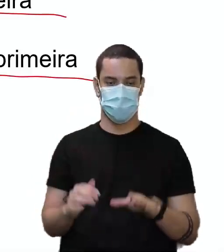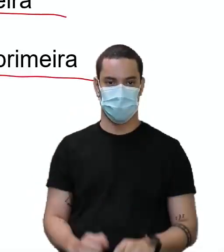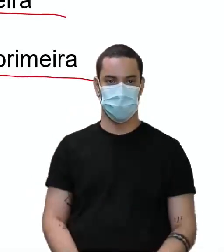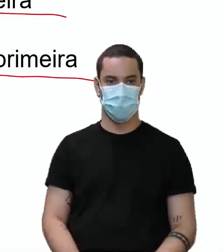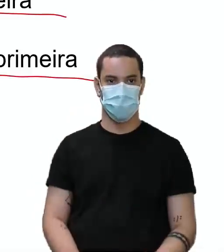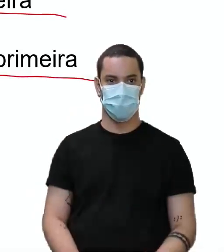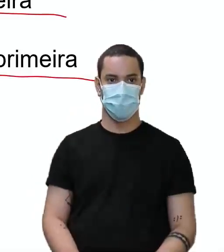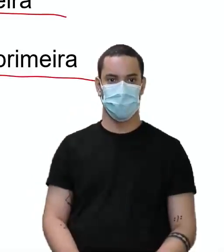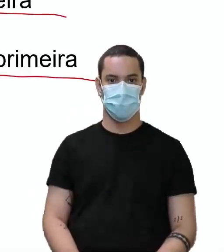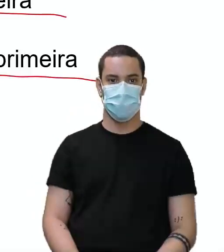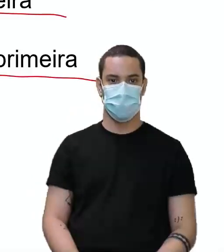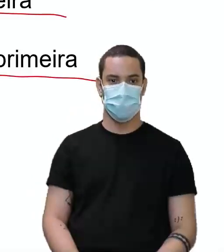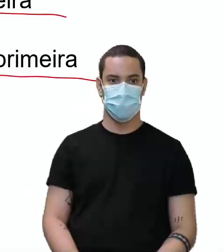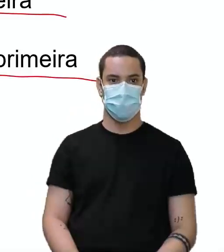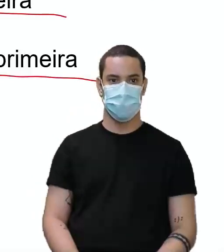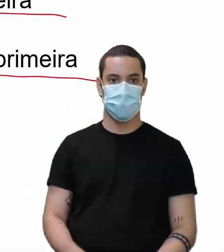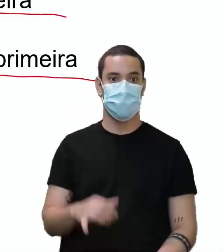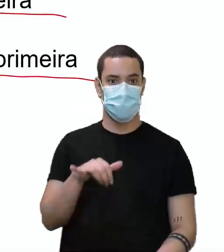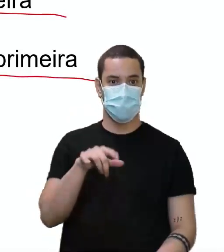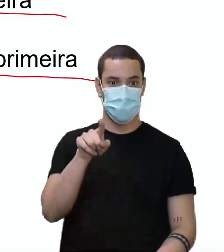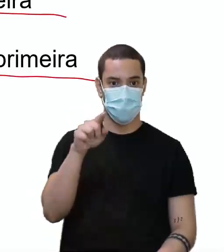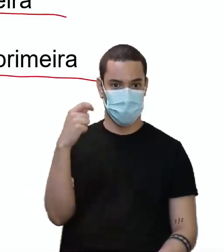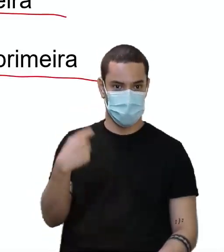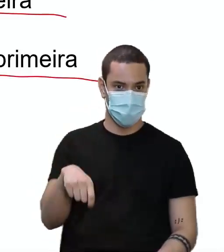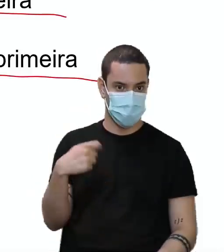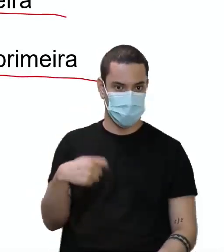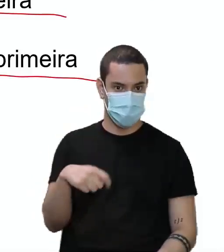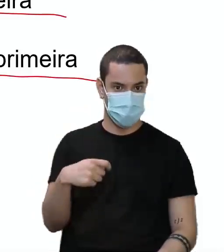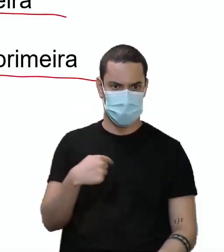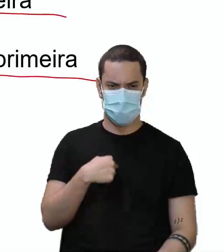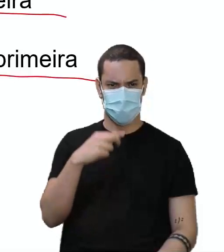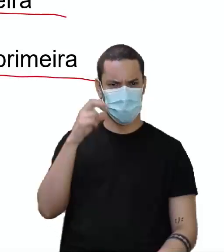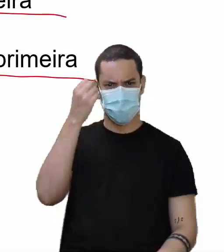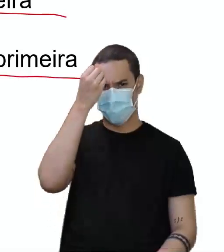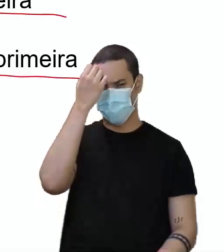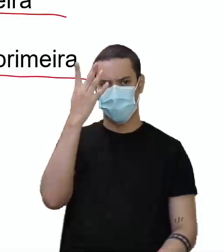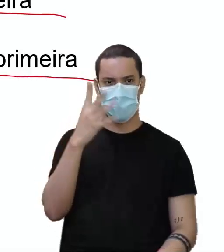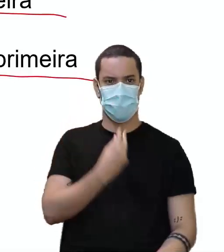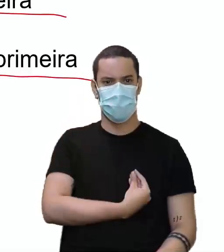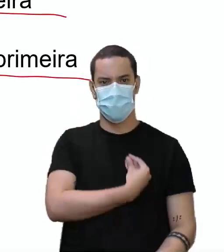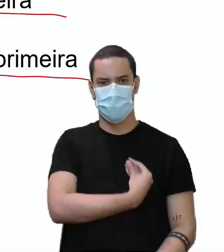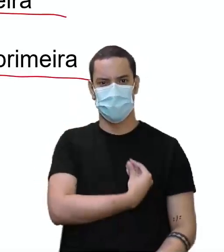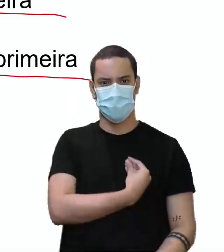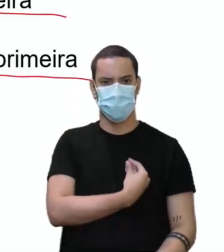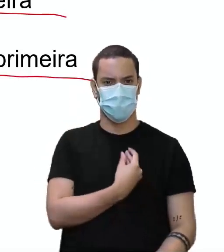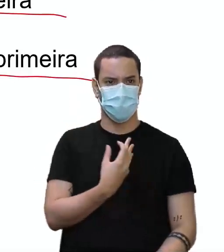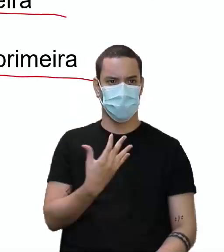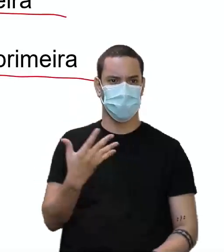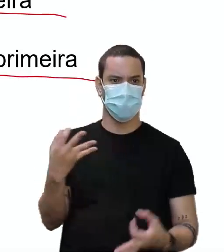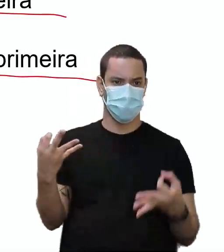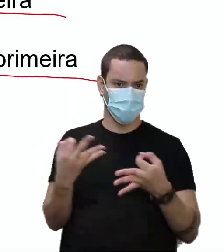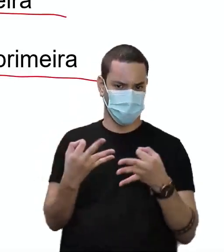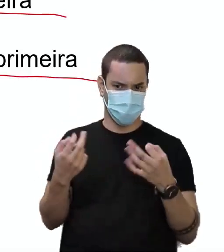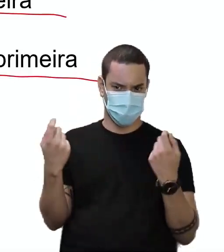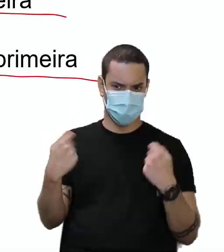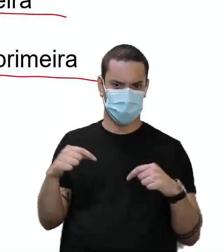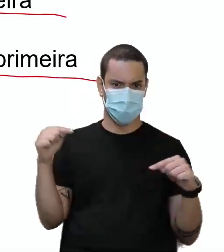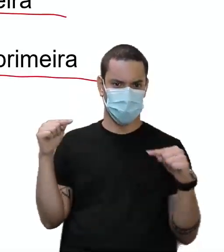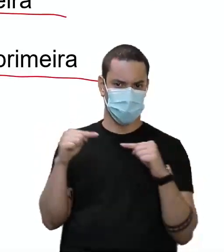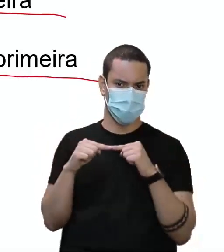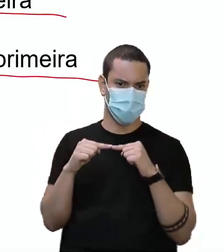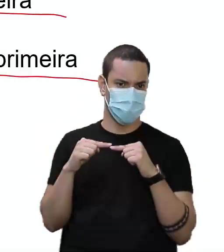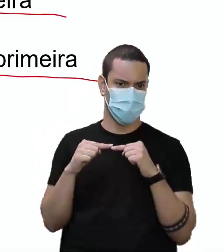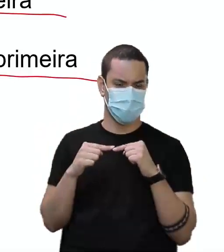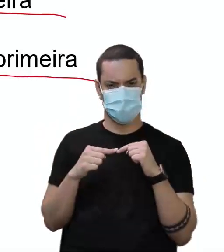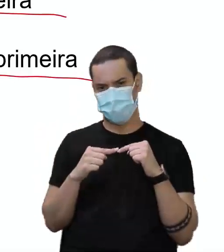ó, você precisa. Eu não lembro que o presente perfeito... Não,